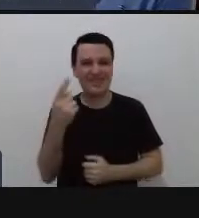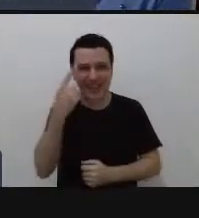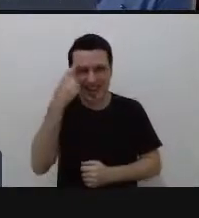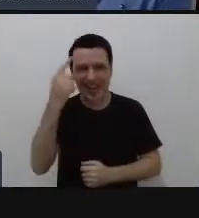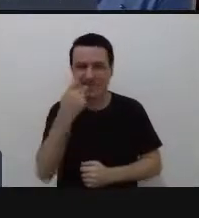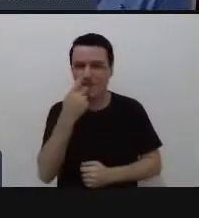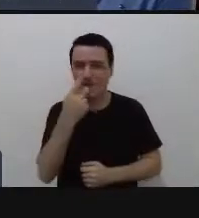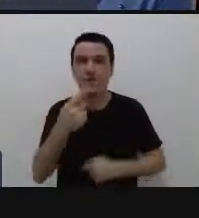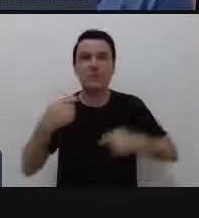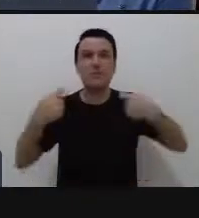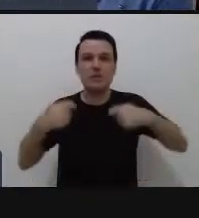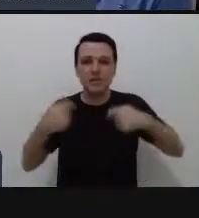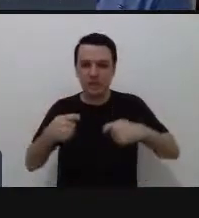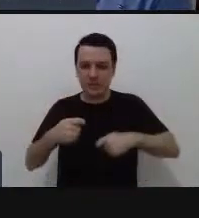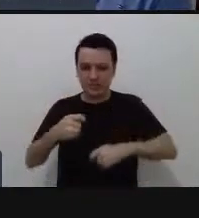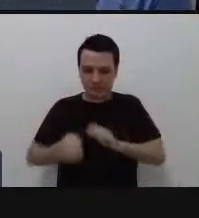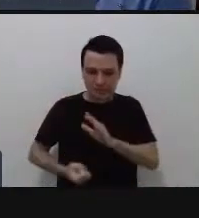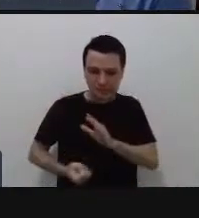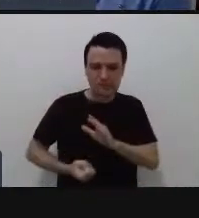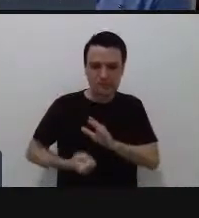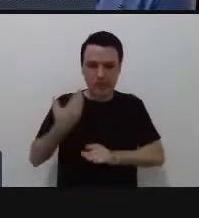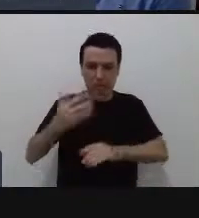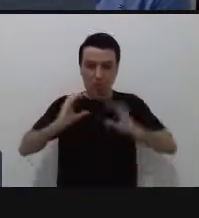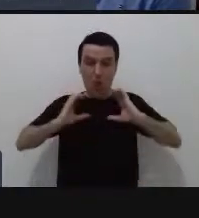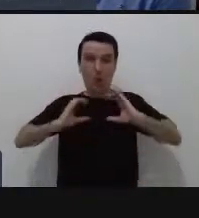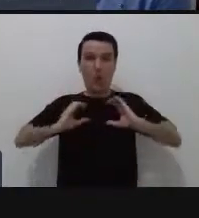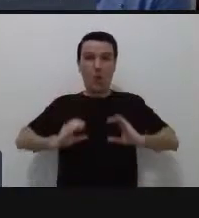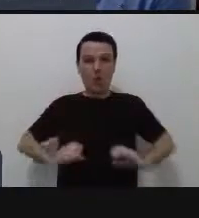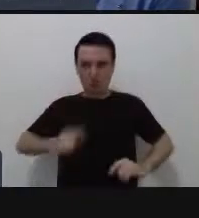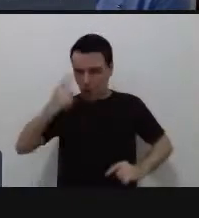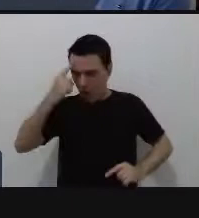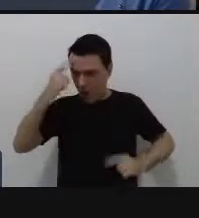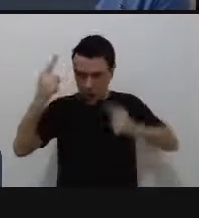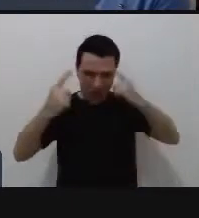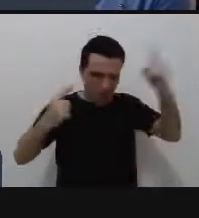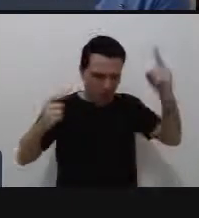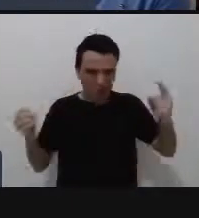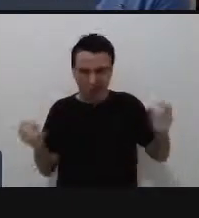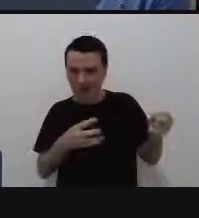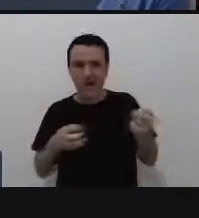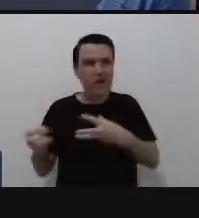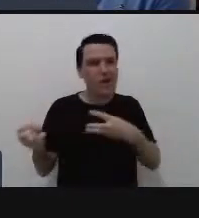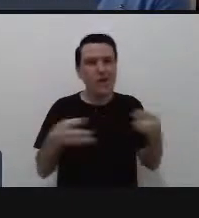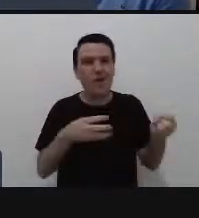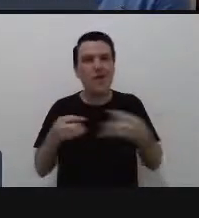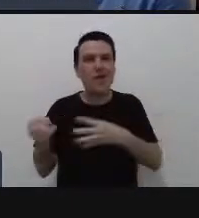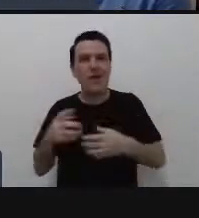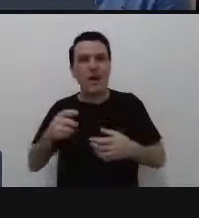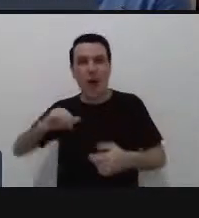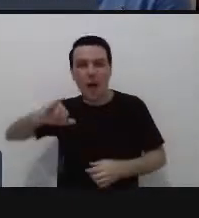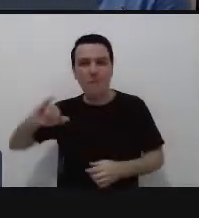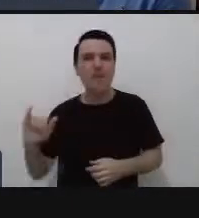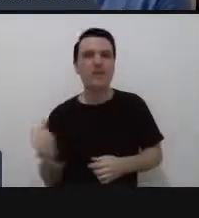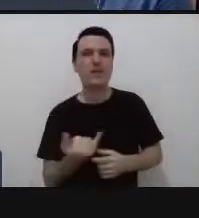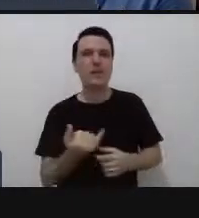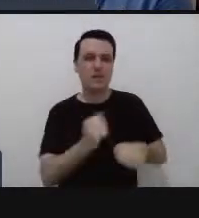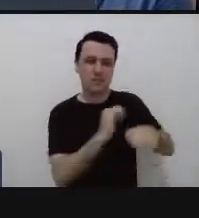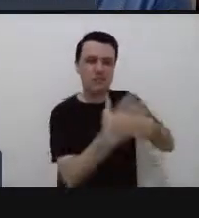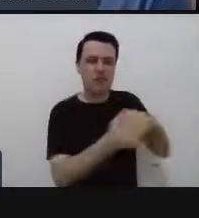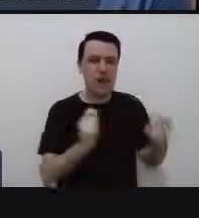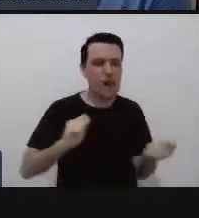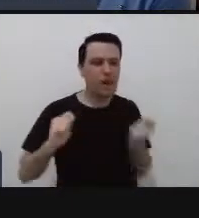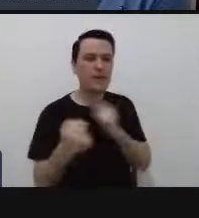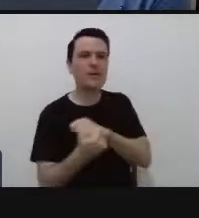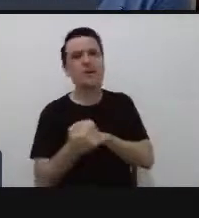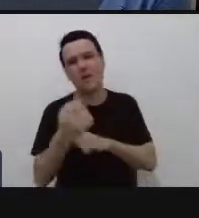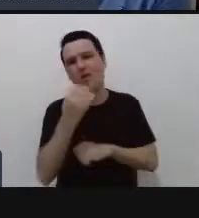comportamento inovador nesse momento crítico, aproveitando a crise e transformando em oportunidade de alguma maneira, é claro que a gente sofreu, a gente sofreu